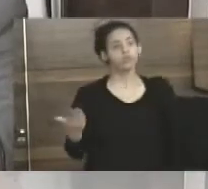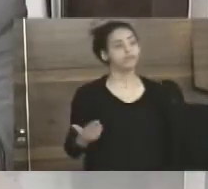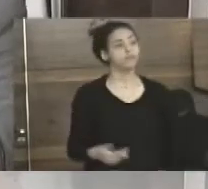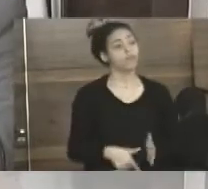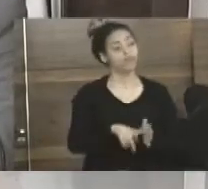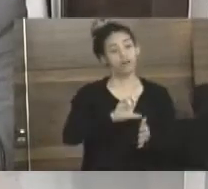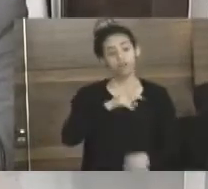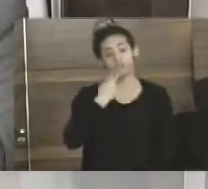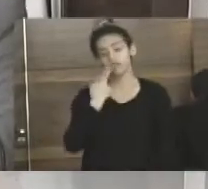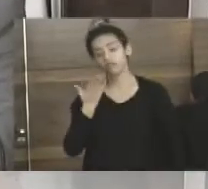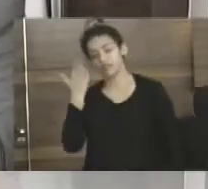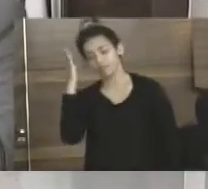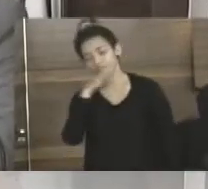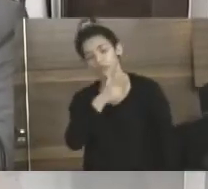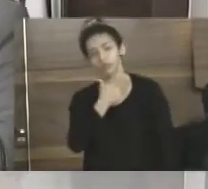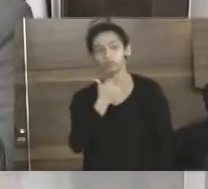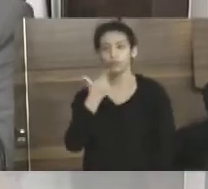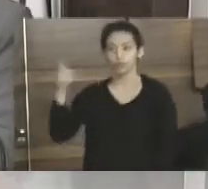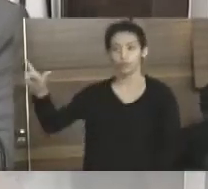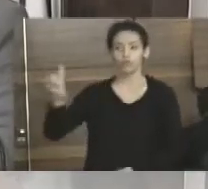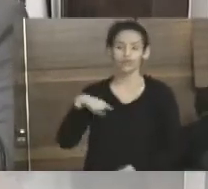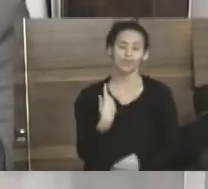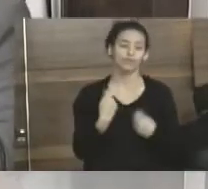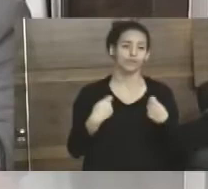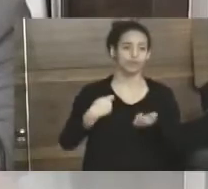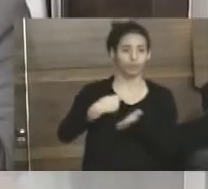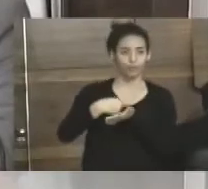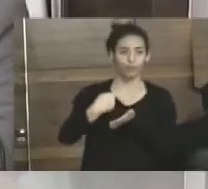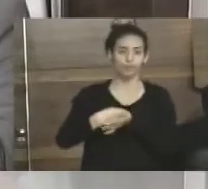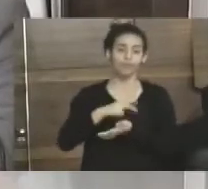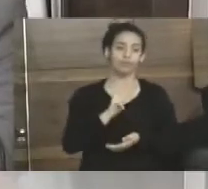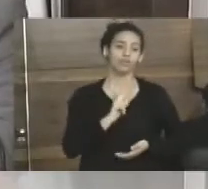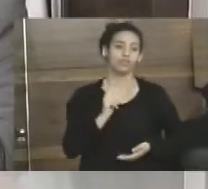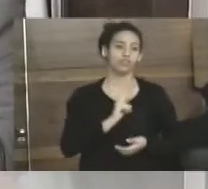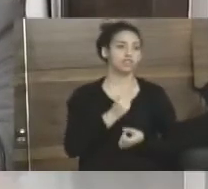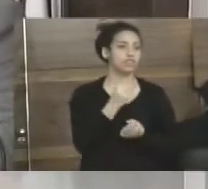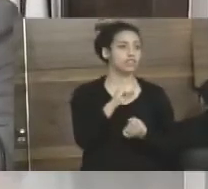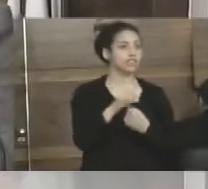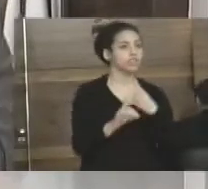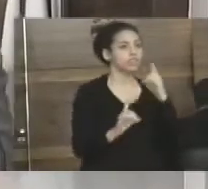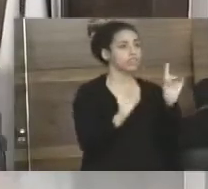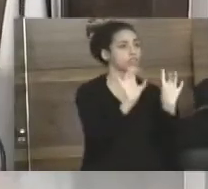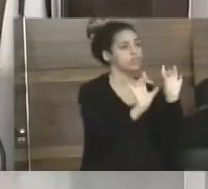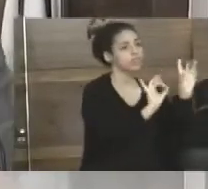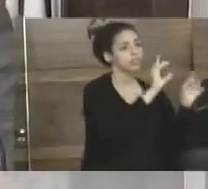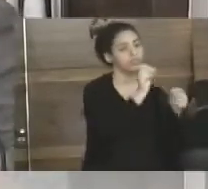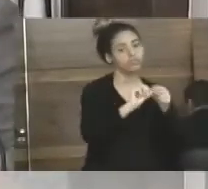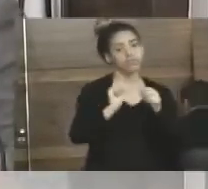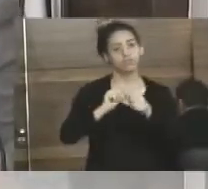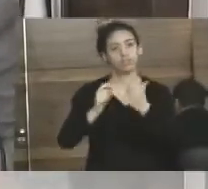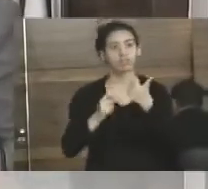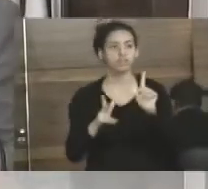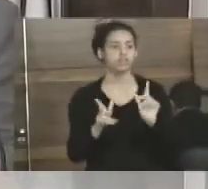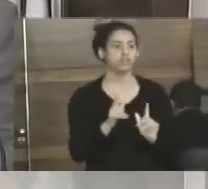Antes da gente falar dos outros, vamos começar a cobrar de nós mesmos. Se cada um fizer a sua parte, vai ficar muito mais fácil.